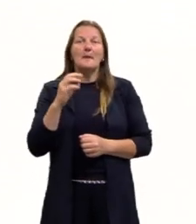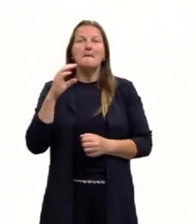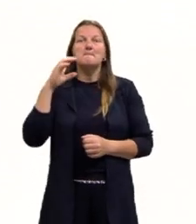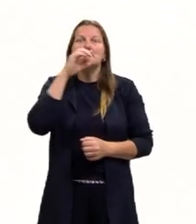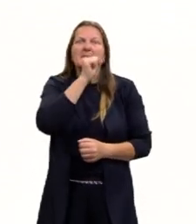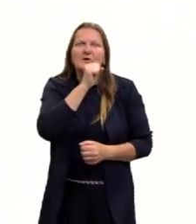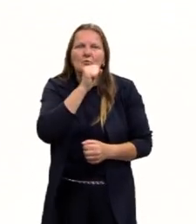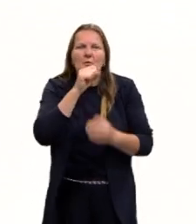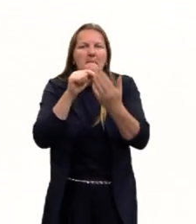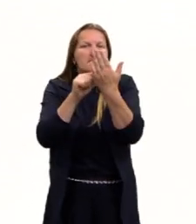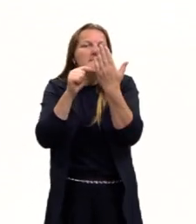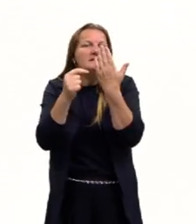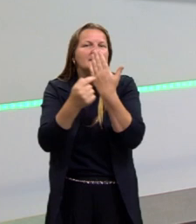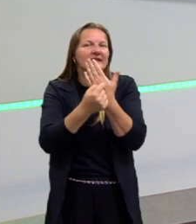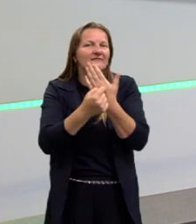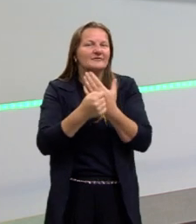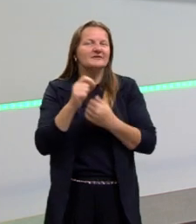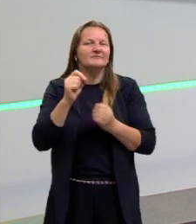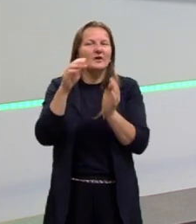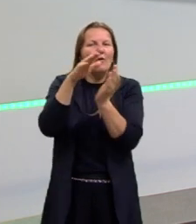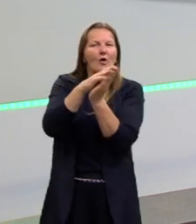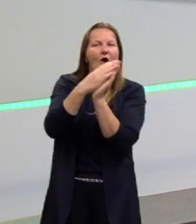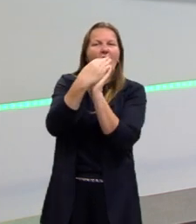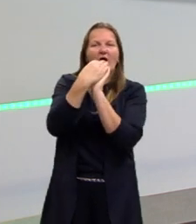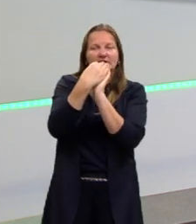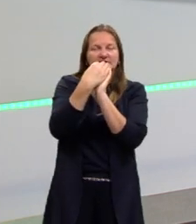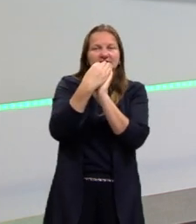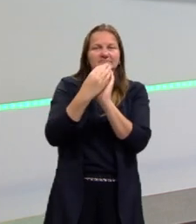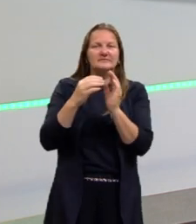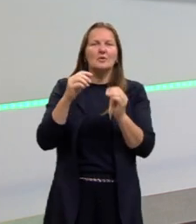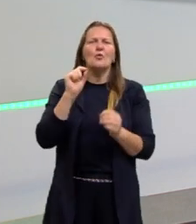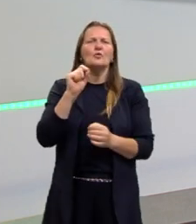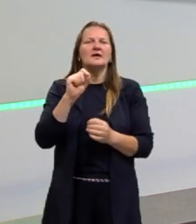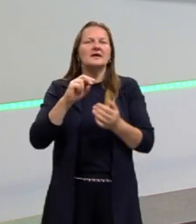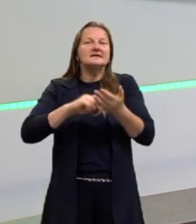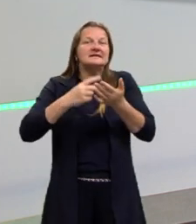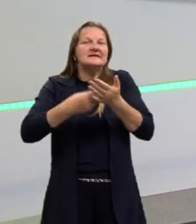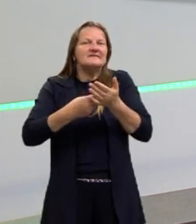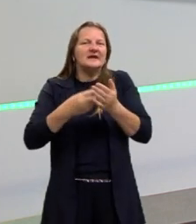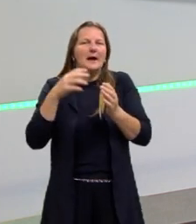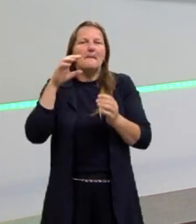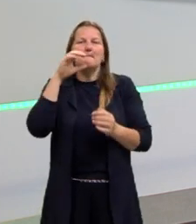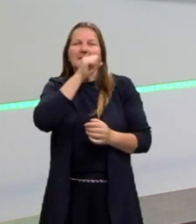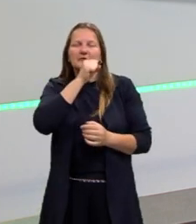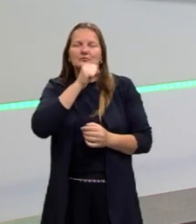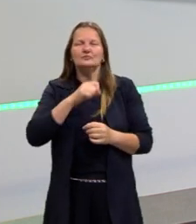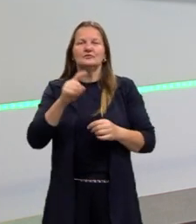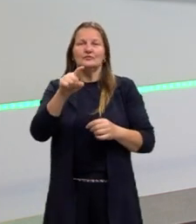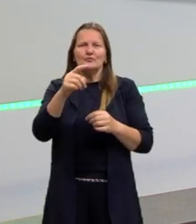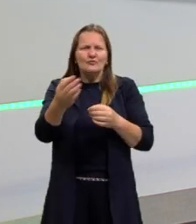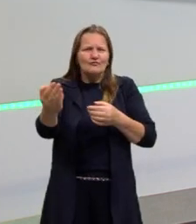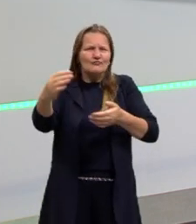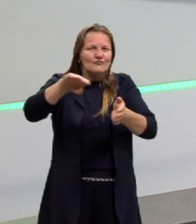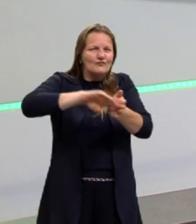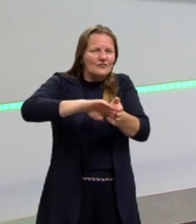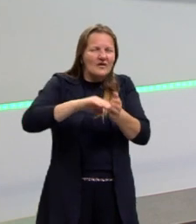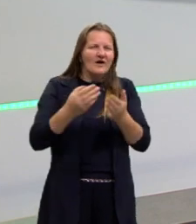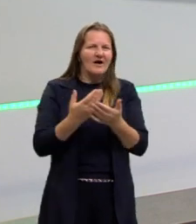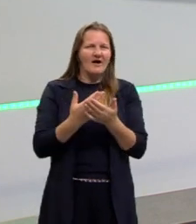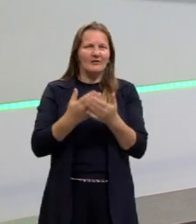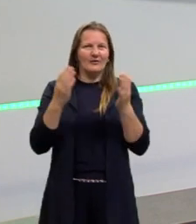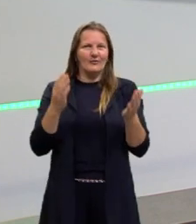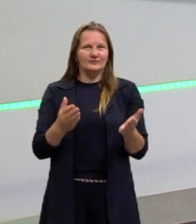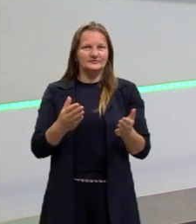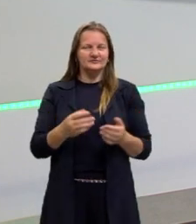É para ti que está acompanhando as aulas até agora, mas é para ti também que está chegando nesse exato momento, nessa aula,